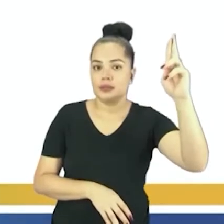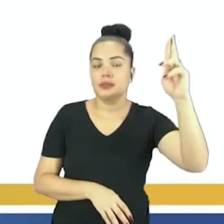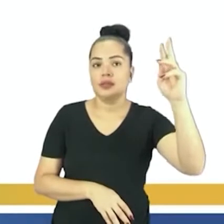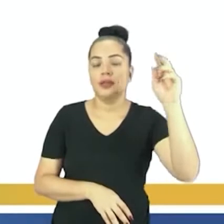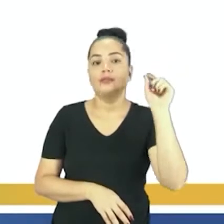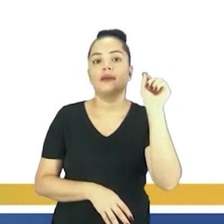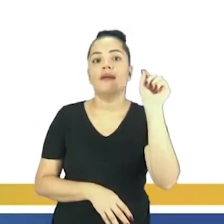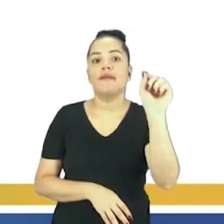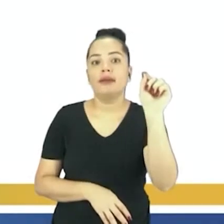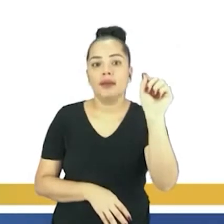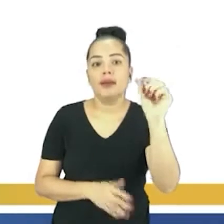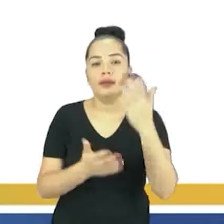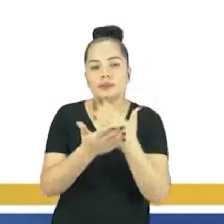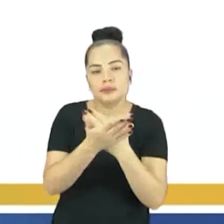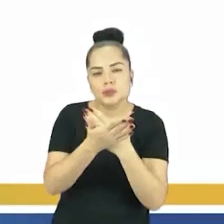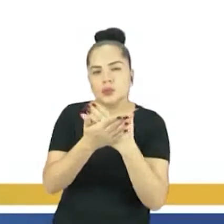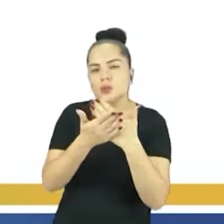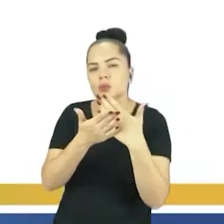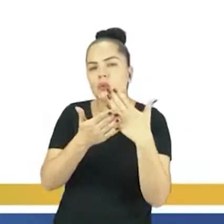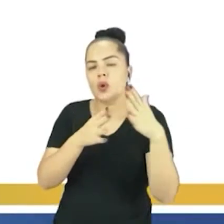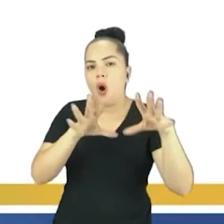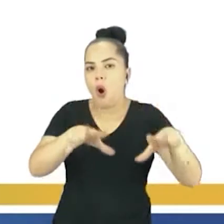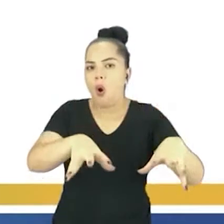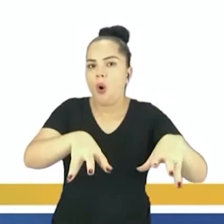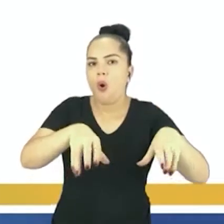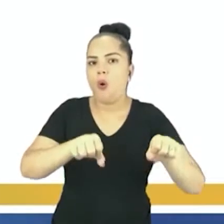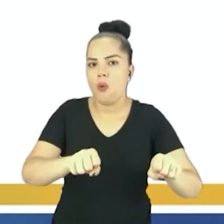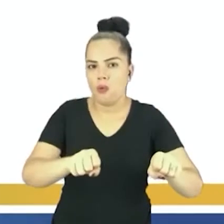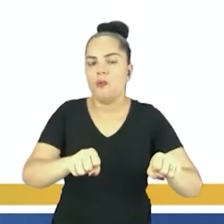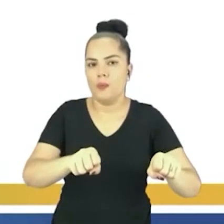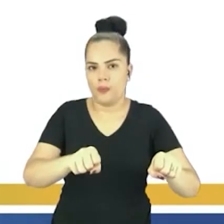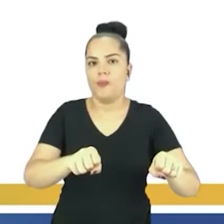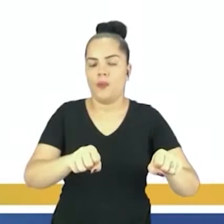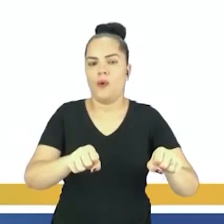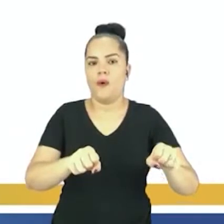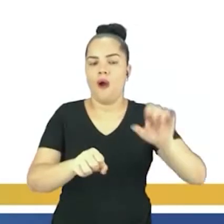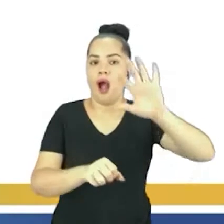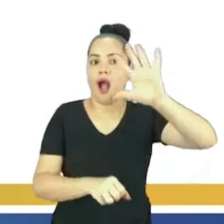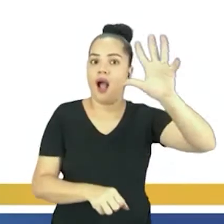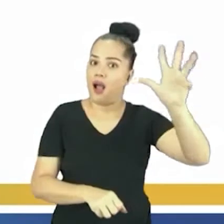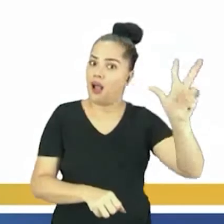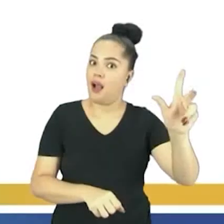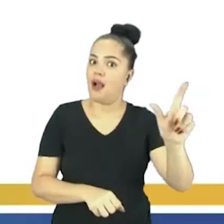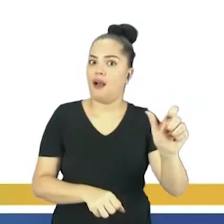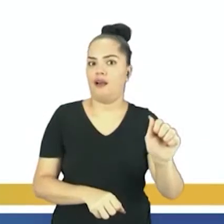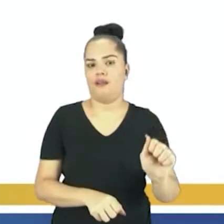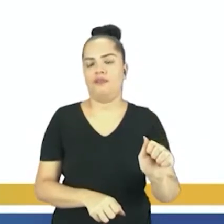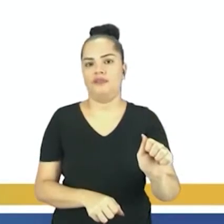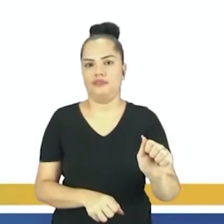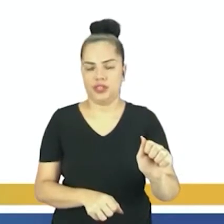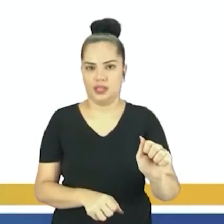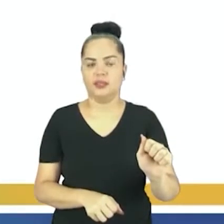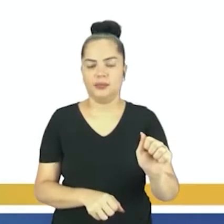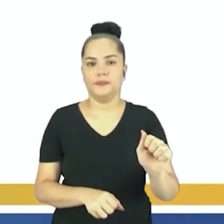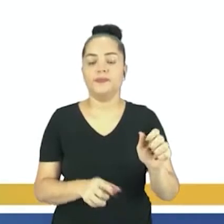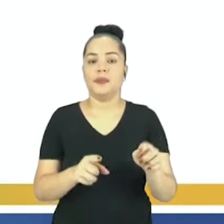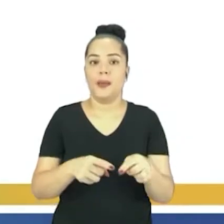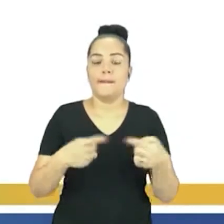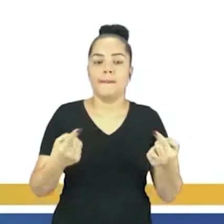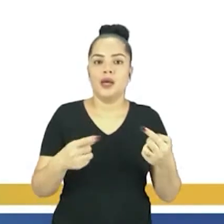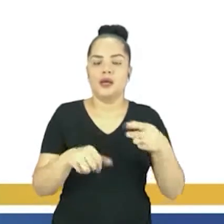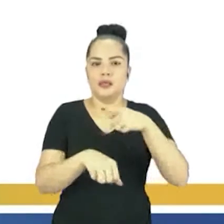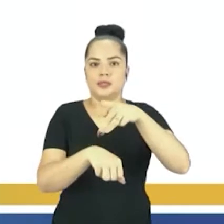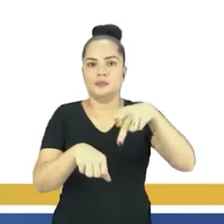colonizadores que ocuparam o território africano. A princípio, Portugal apenas